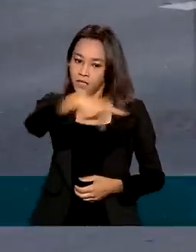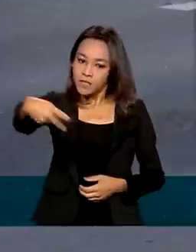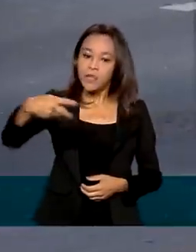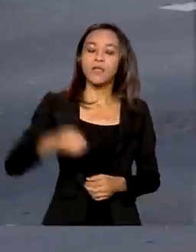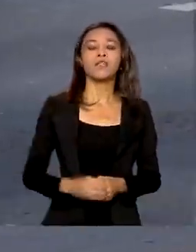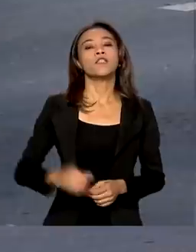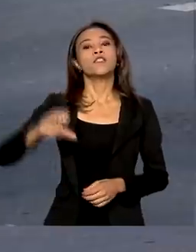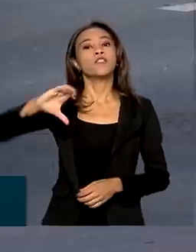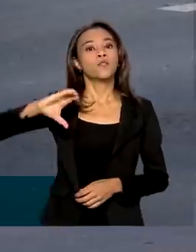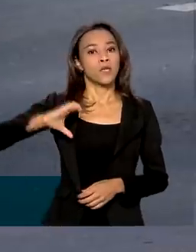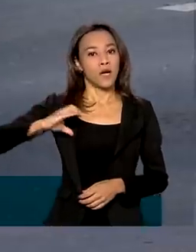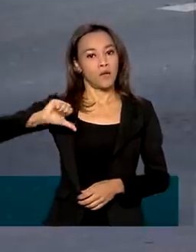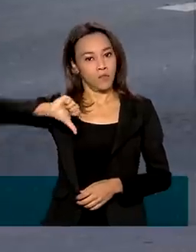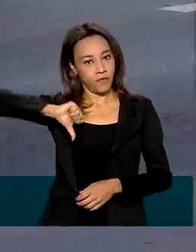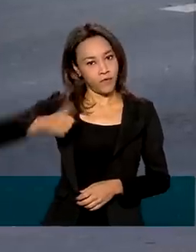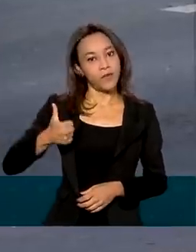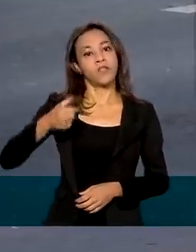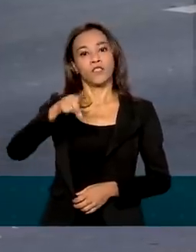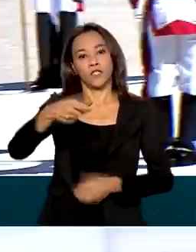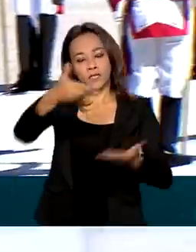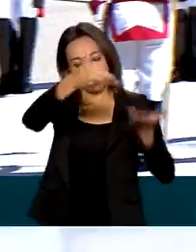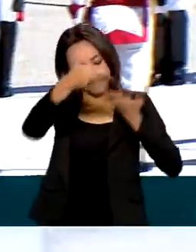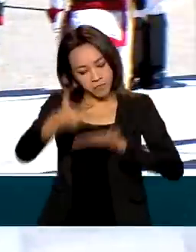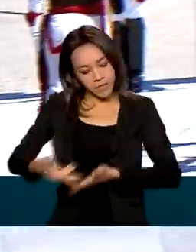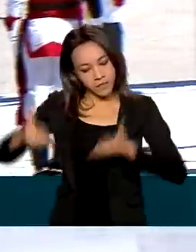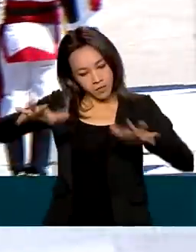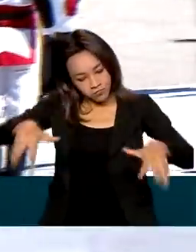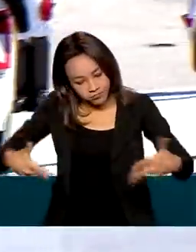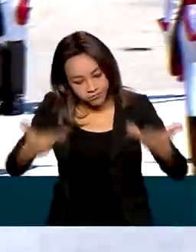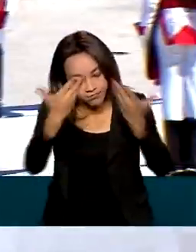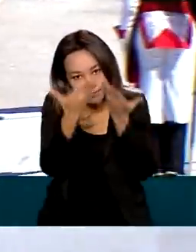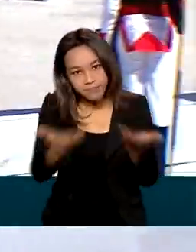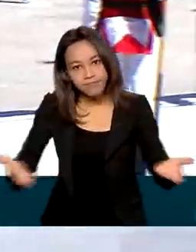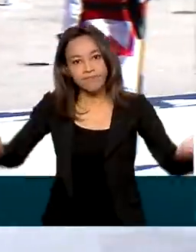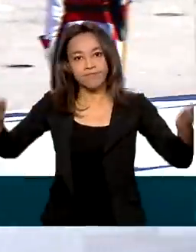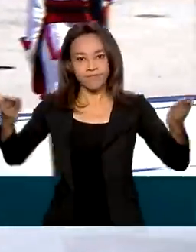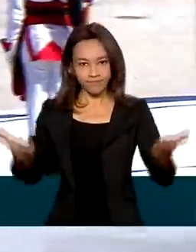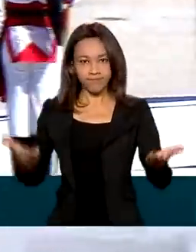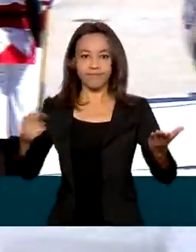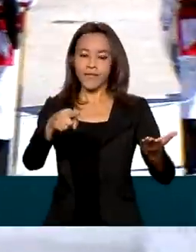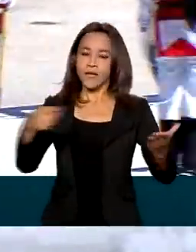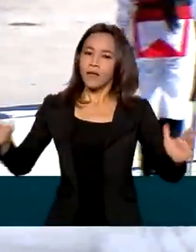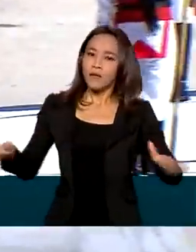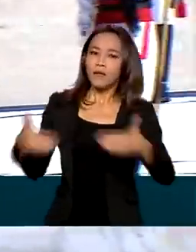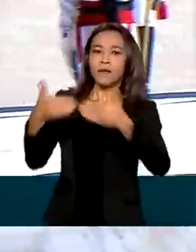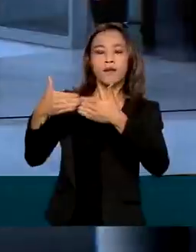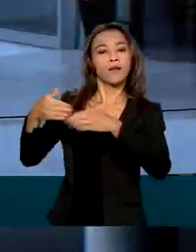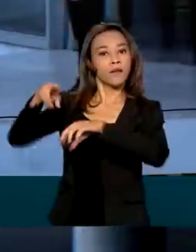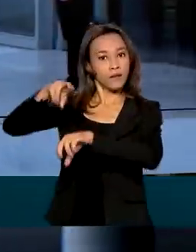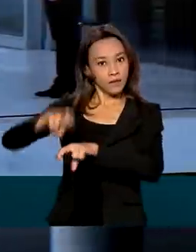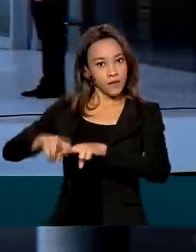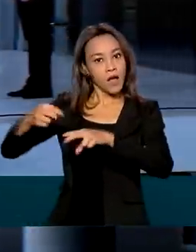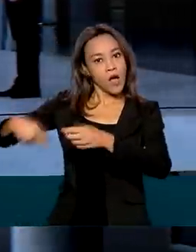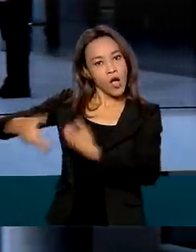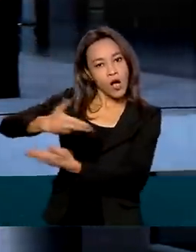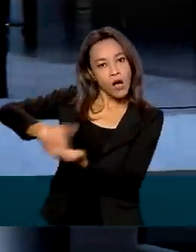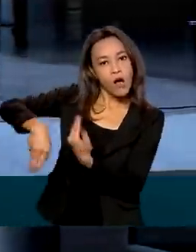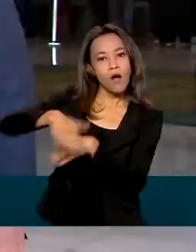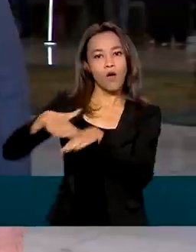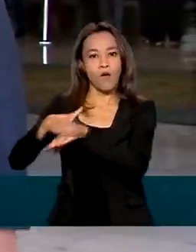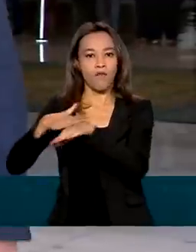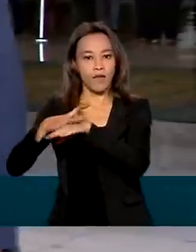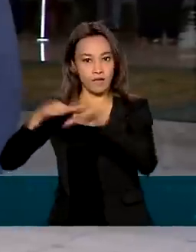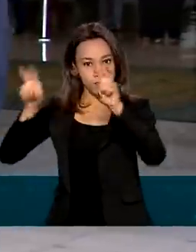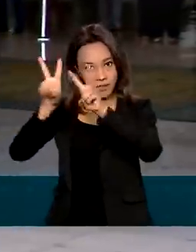recebido com honras militares no Palácio do Itamaraty. Na pauta, o estreitamento das relações entre os dois países,